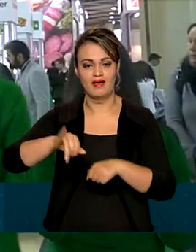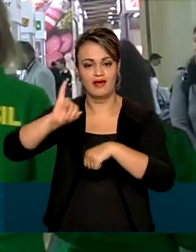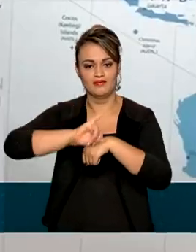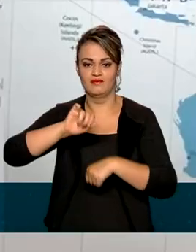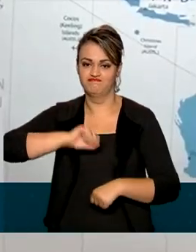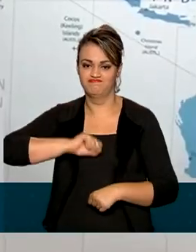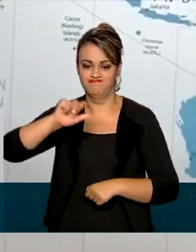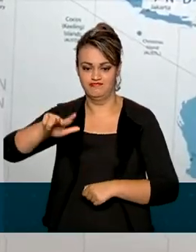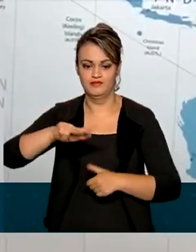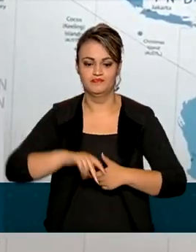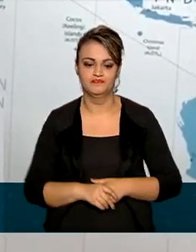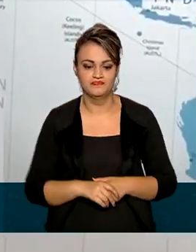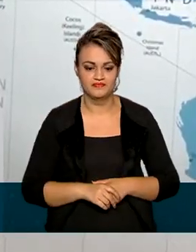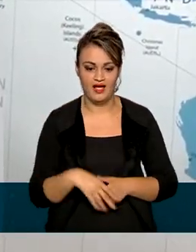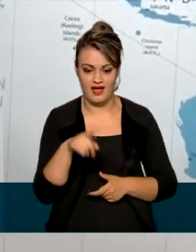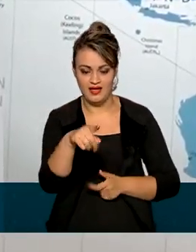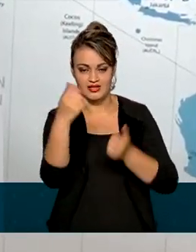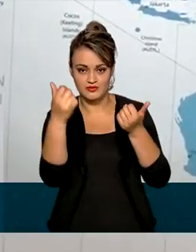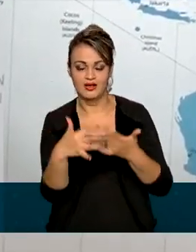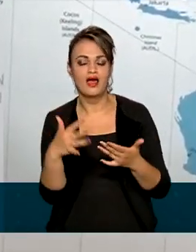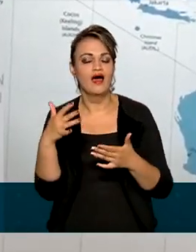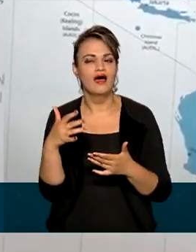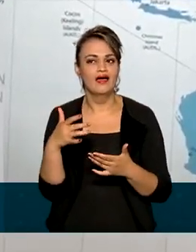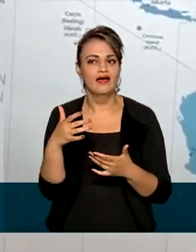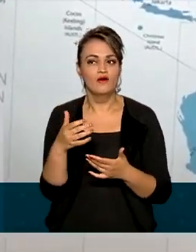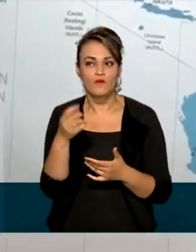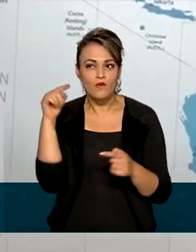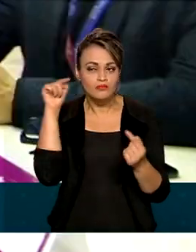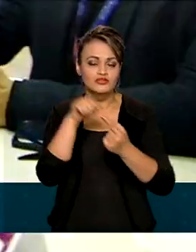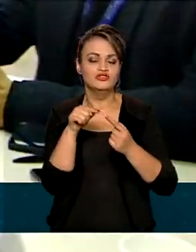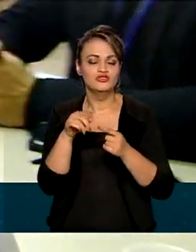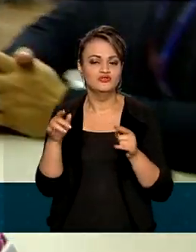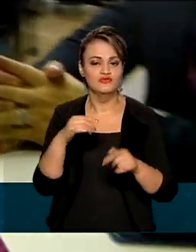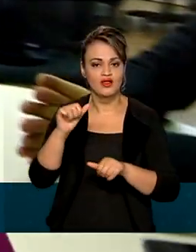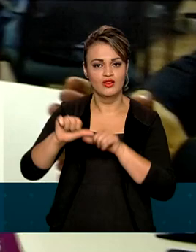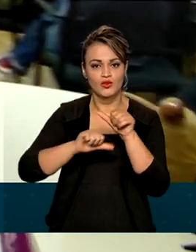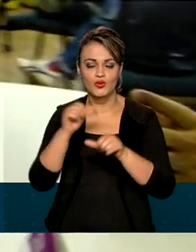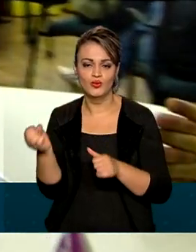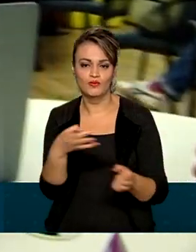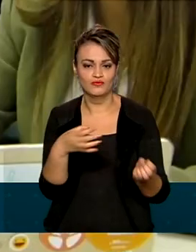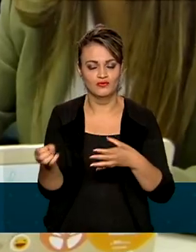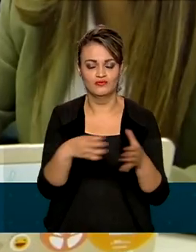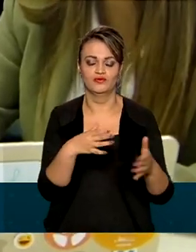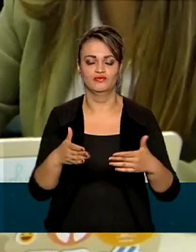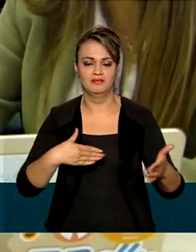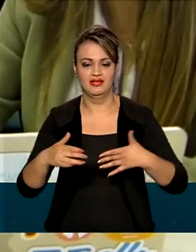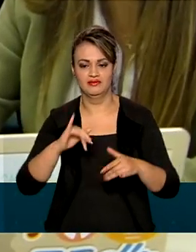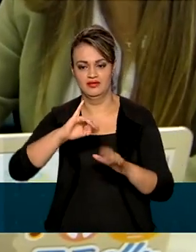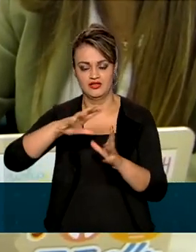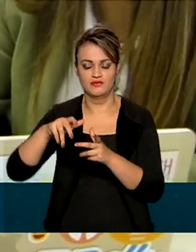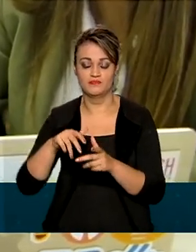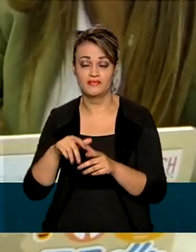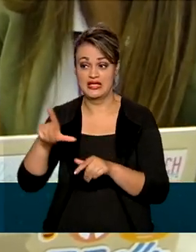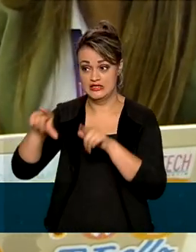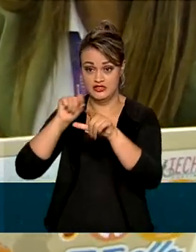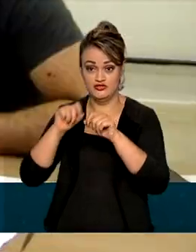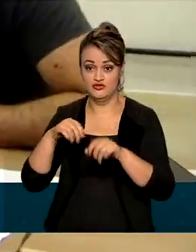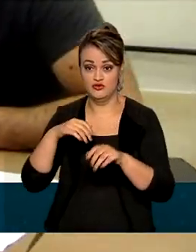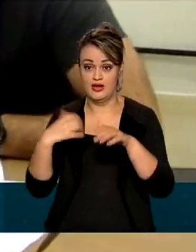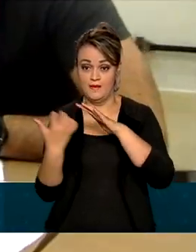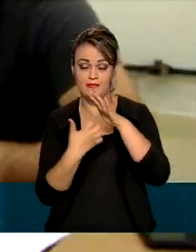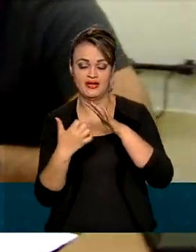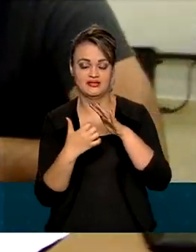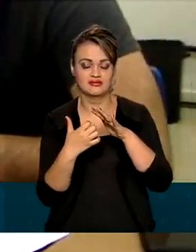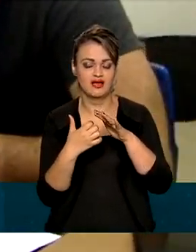Portugal. O objetivo é levar a inovação brasileira para o mercado internacional. As startups são escolhidas segundo o potencial de inovação.